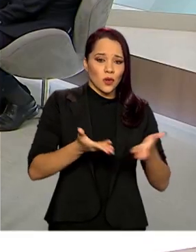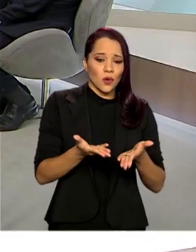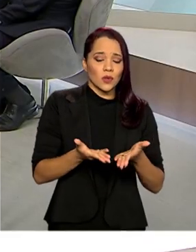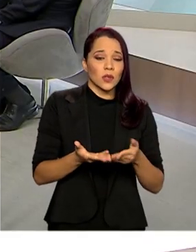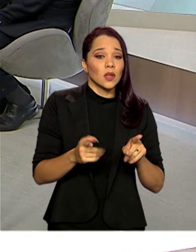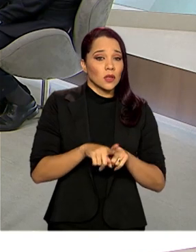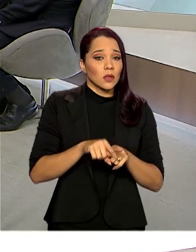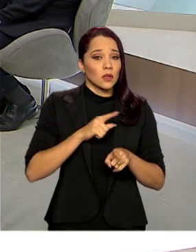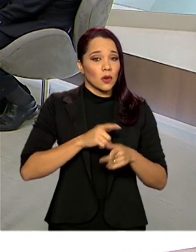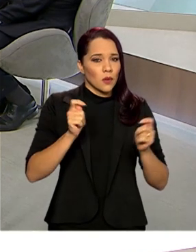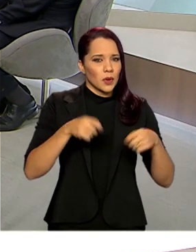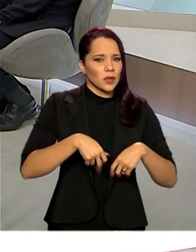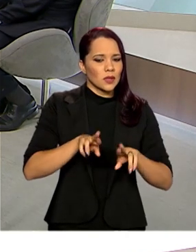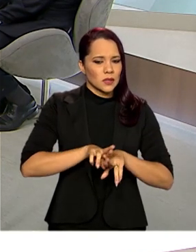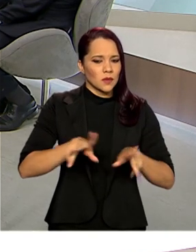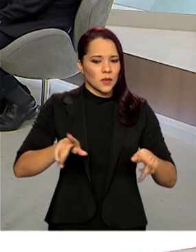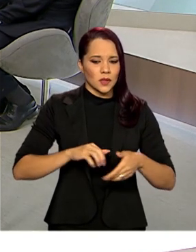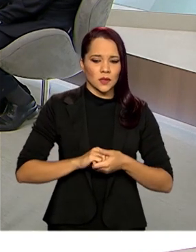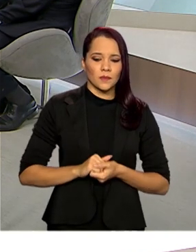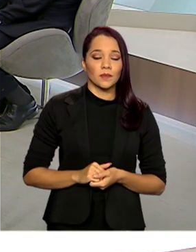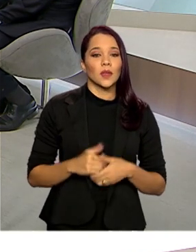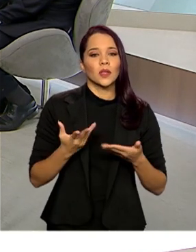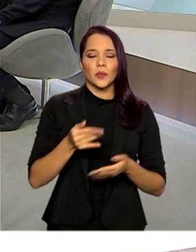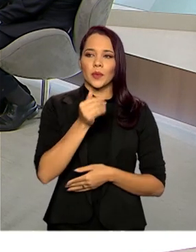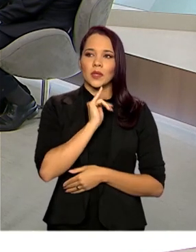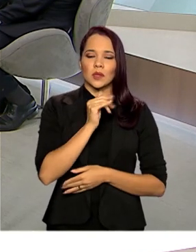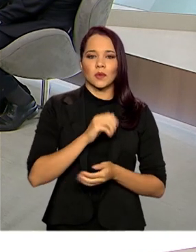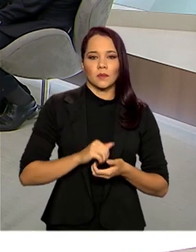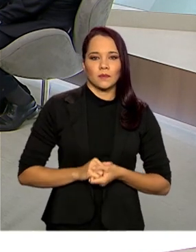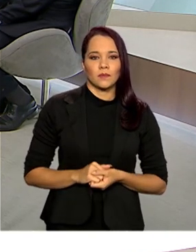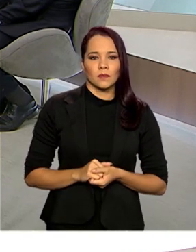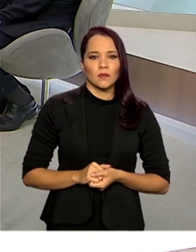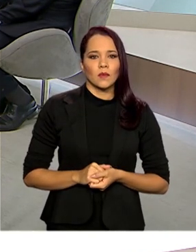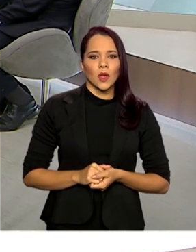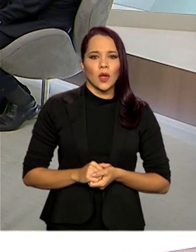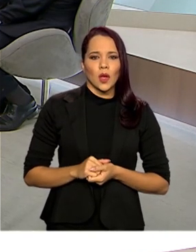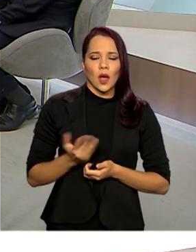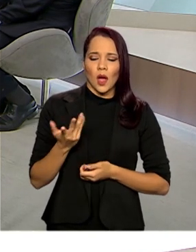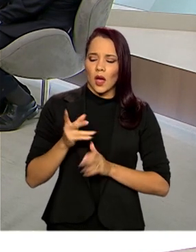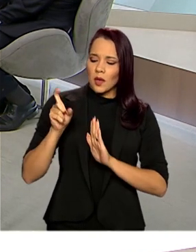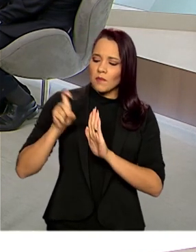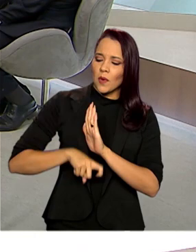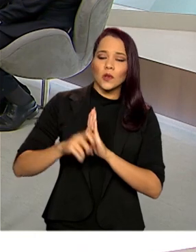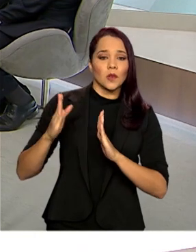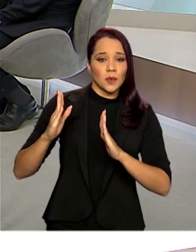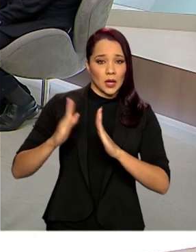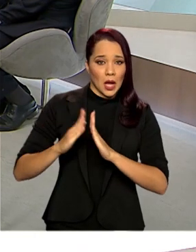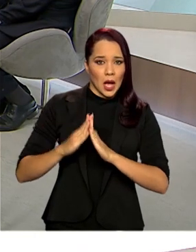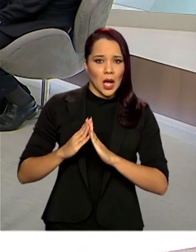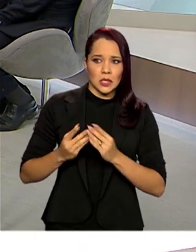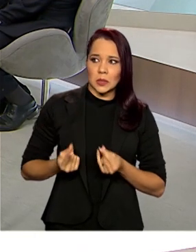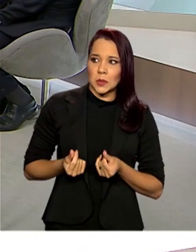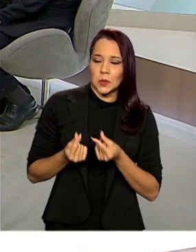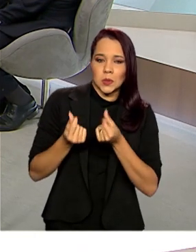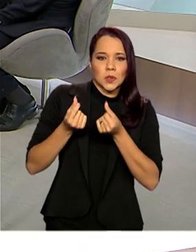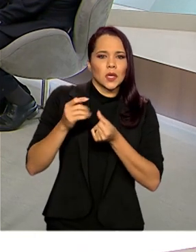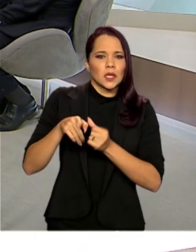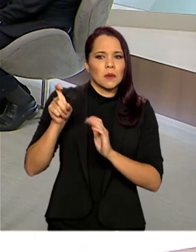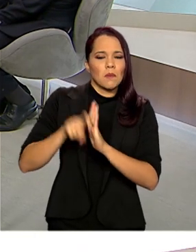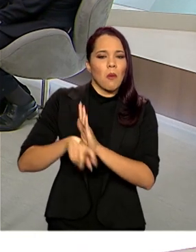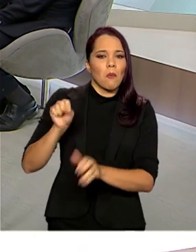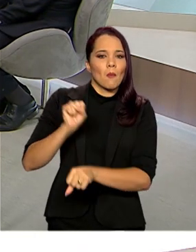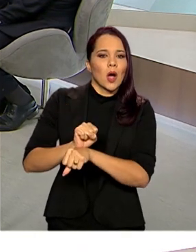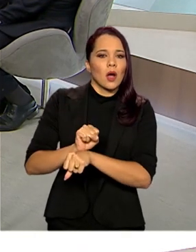também tem uma competência distinta. Esse é um exemplo. Por exemplo, o imposto sobre a propriedade, sobre as grandes fortunas, esse imposto está lá